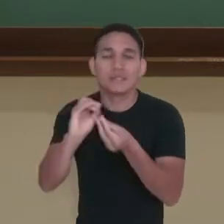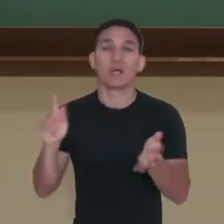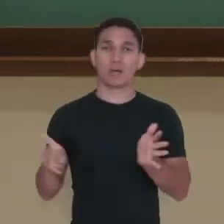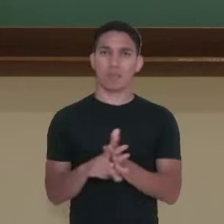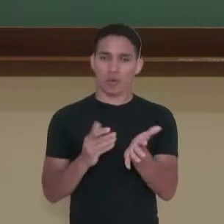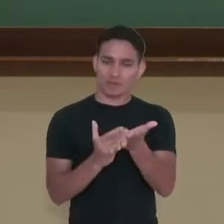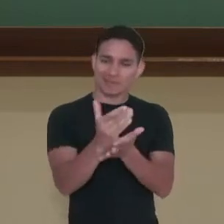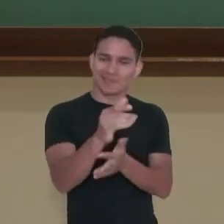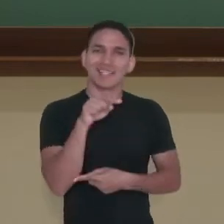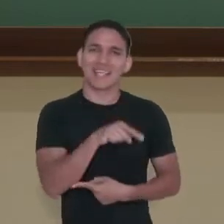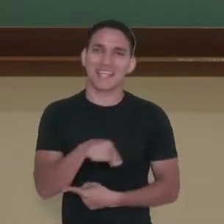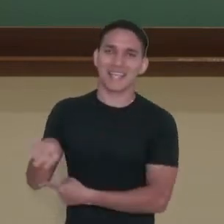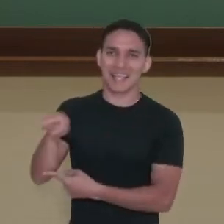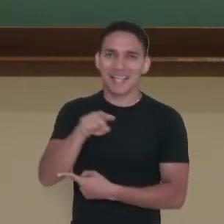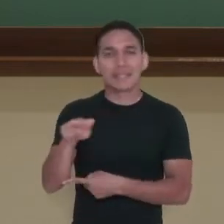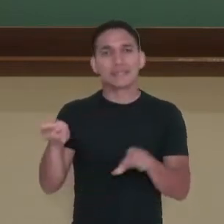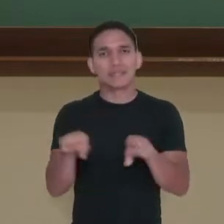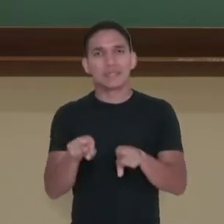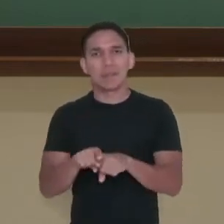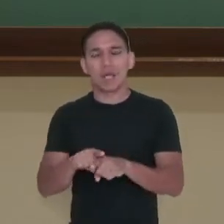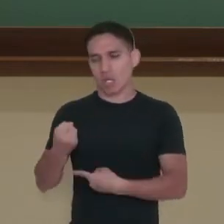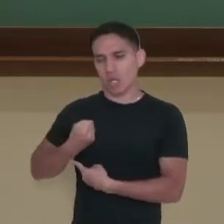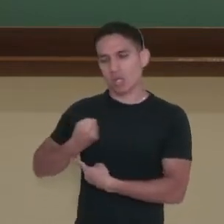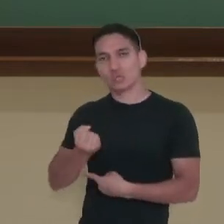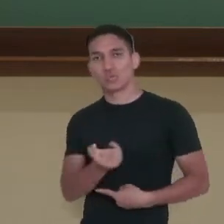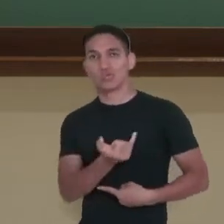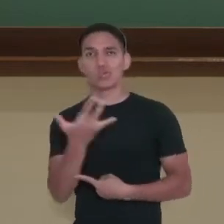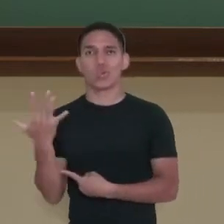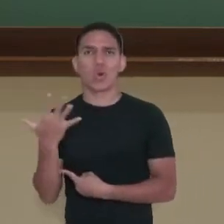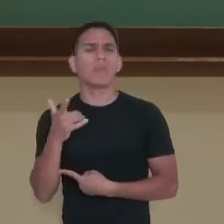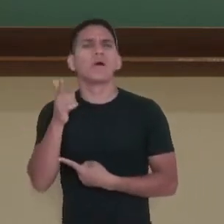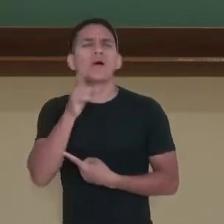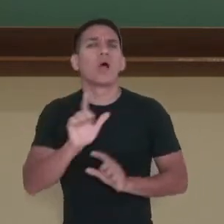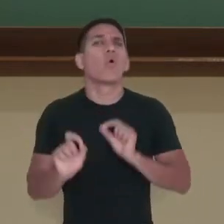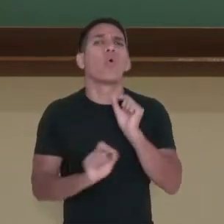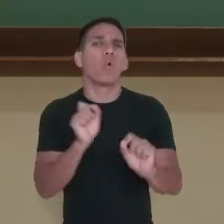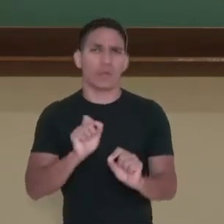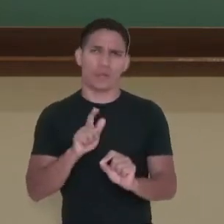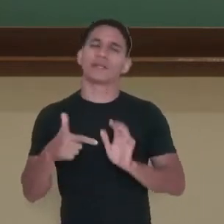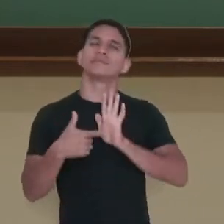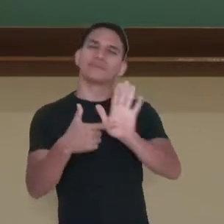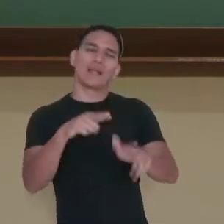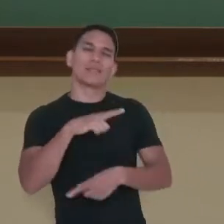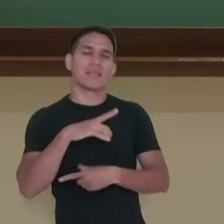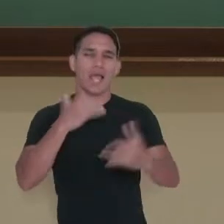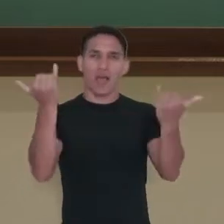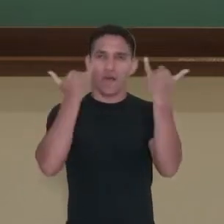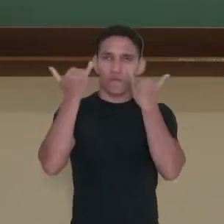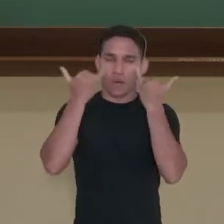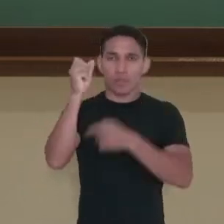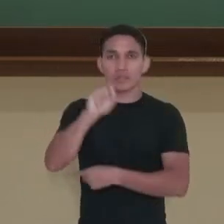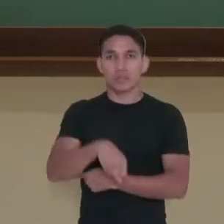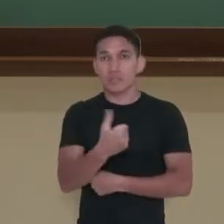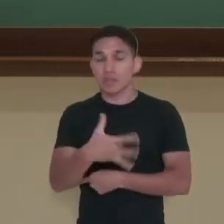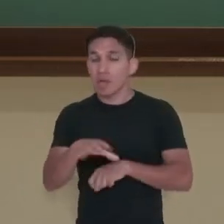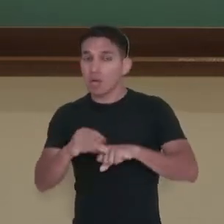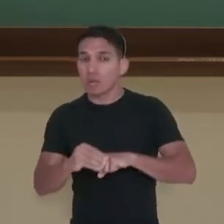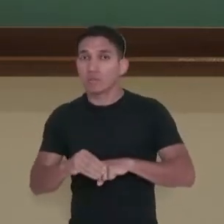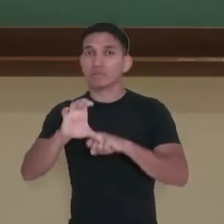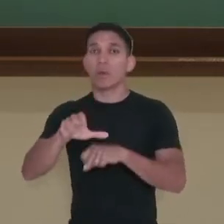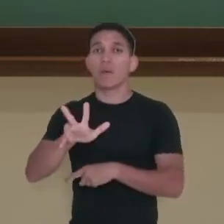partir desses indicadores, desses números, desses valores. Eles trazem alguma informação, algum conhecimento